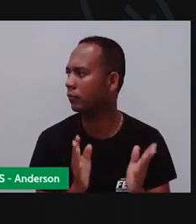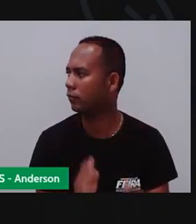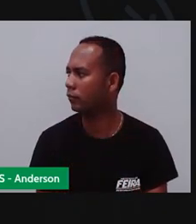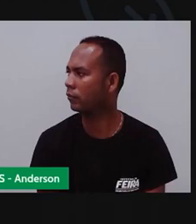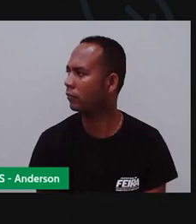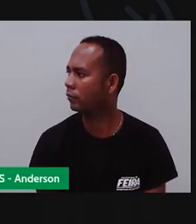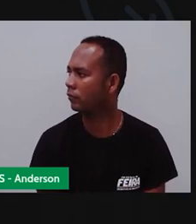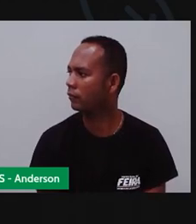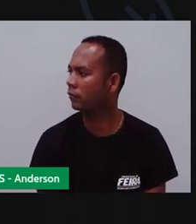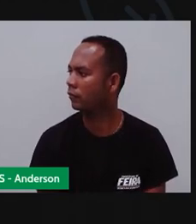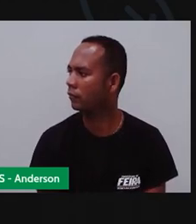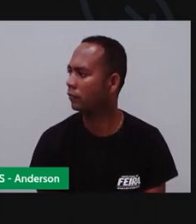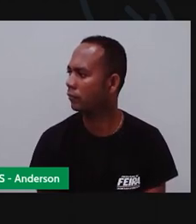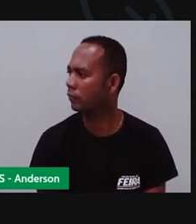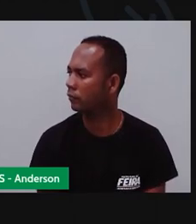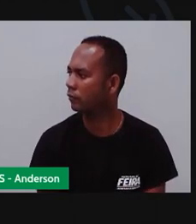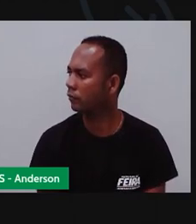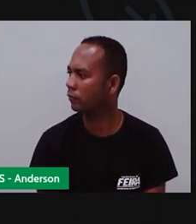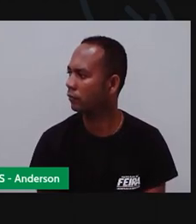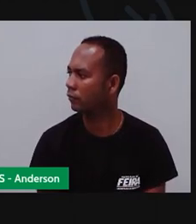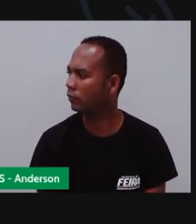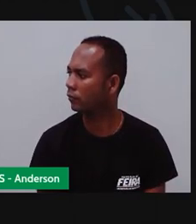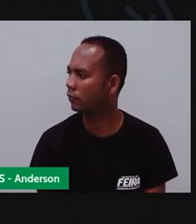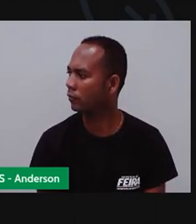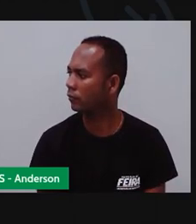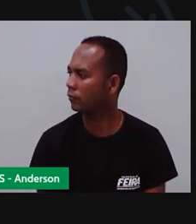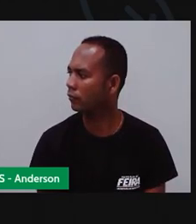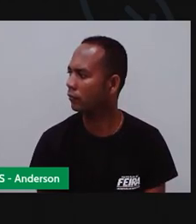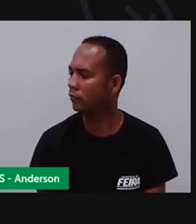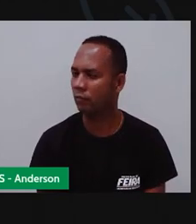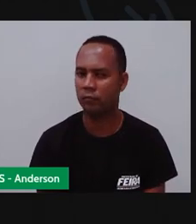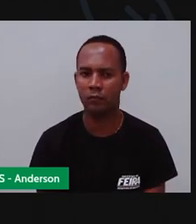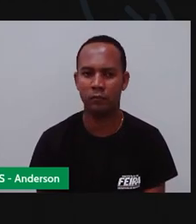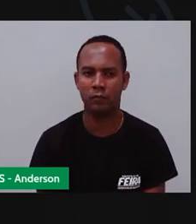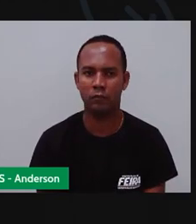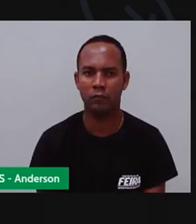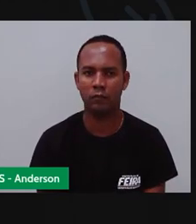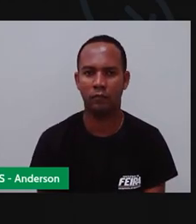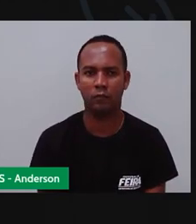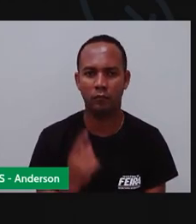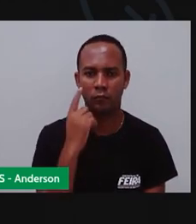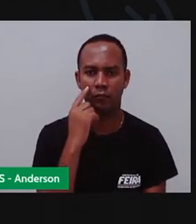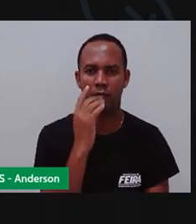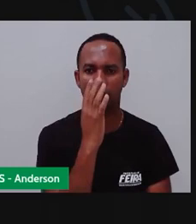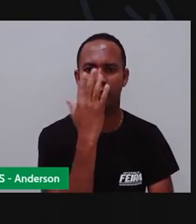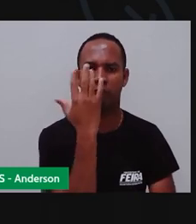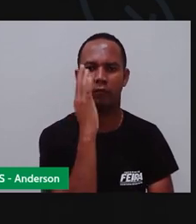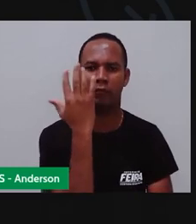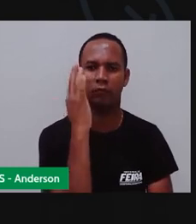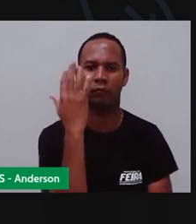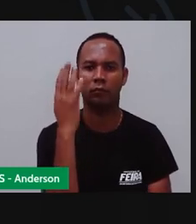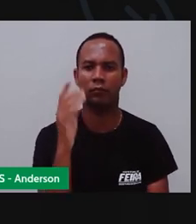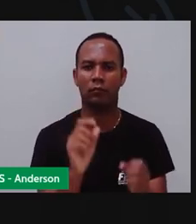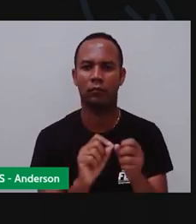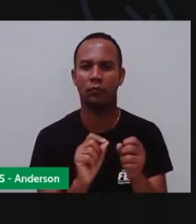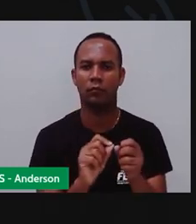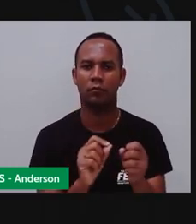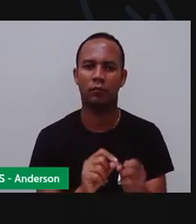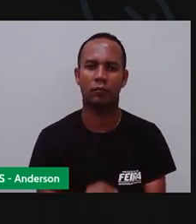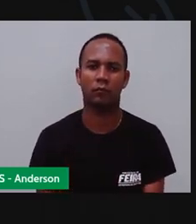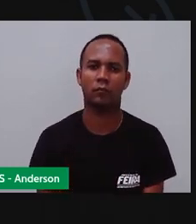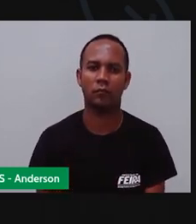Fazer uma árvore Vamos fazer uma árvore pra esse aqui? Vou pegar o quê? Ó A minha base